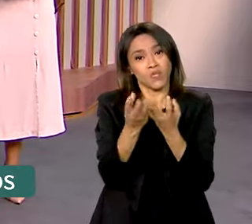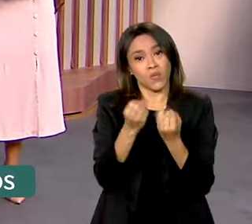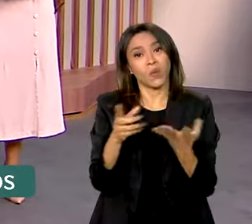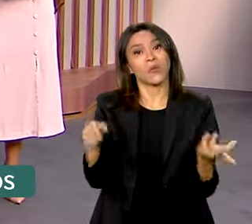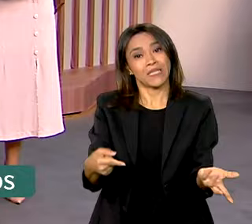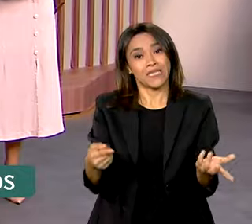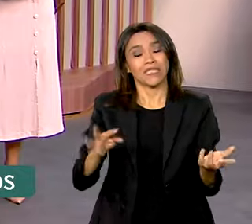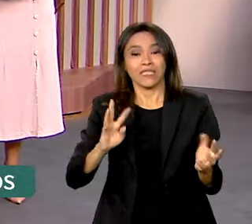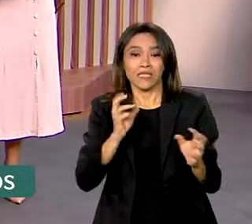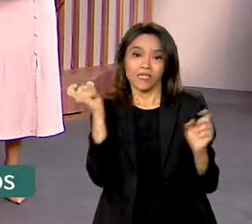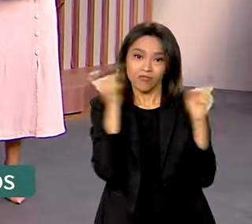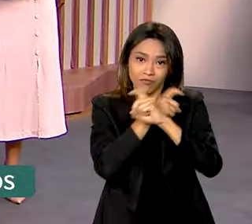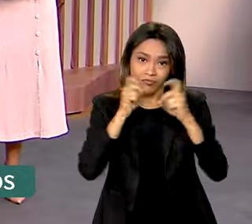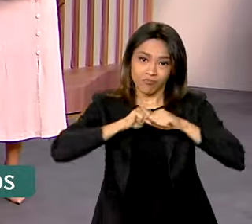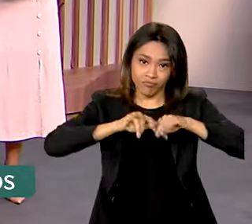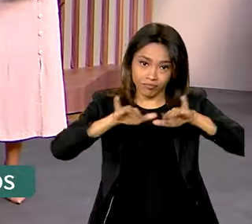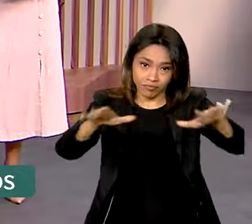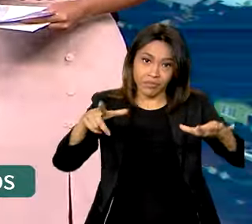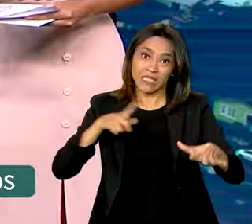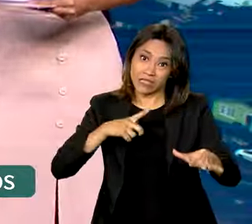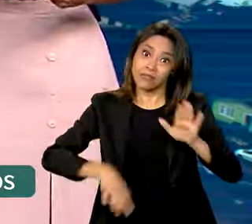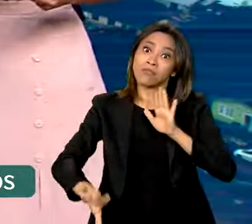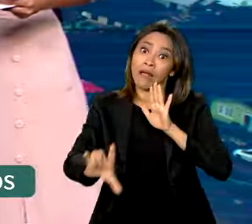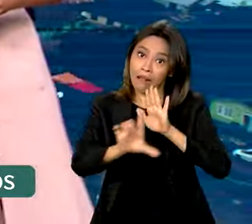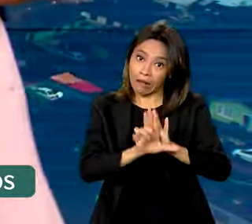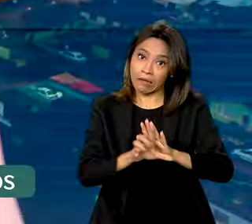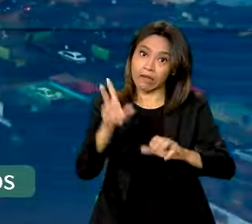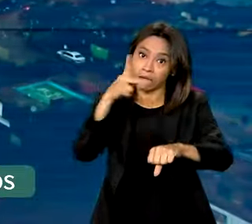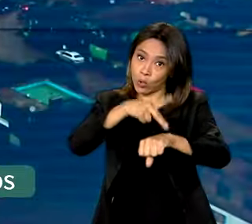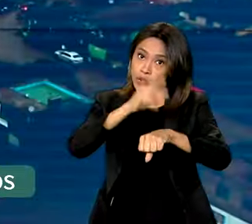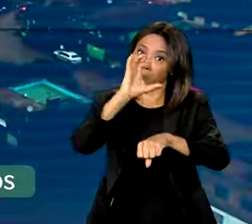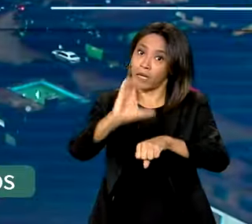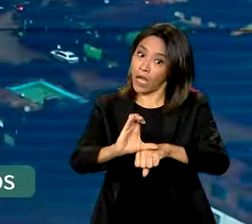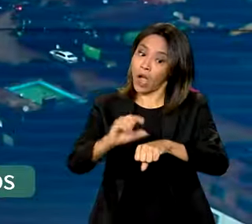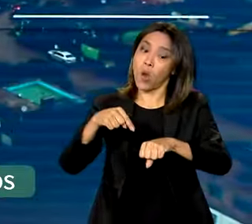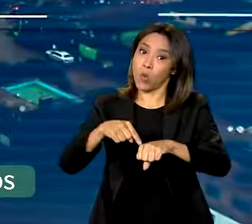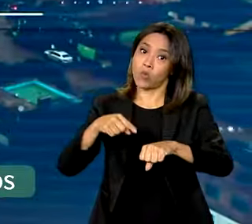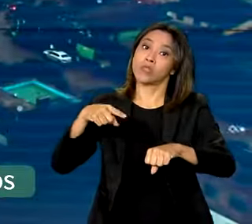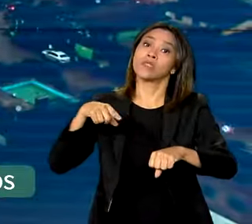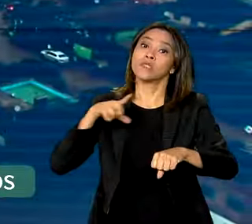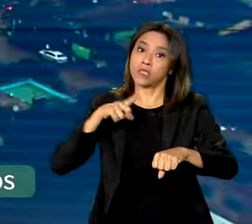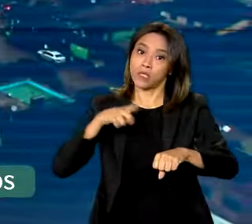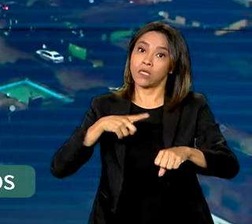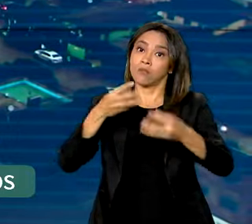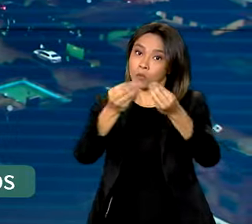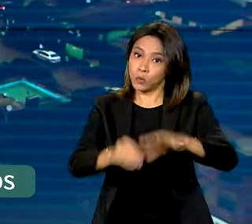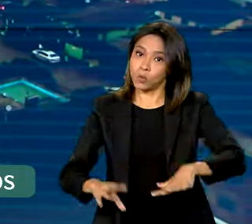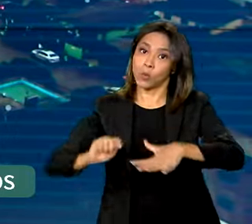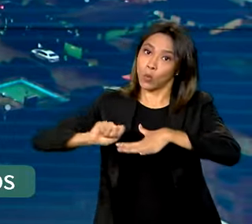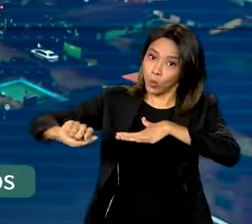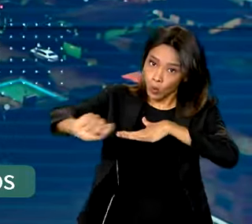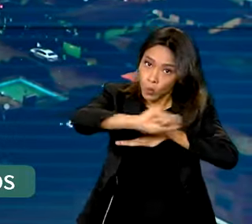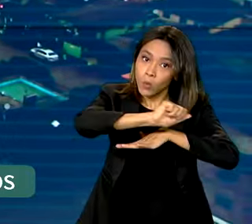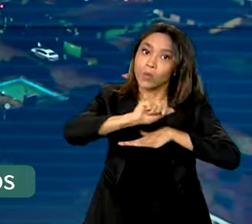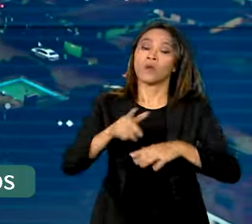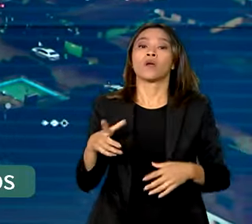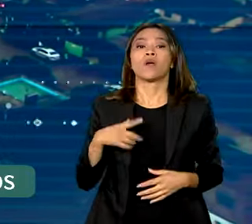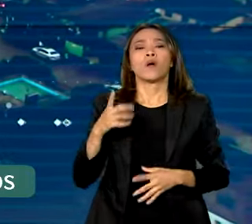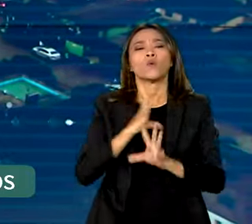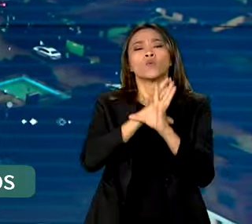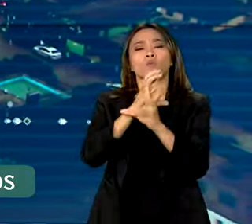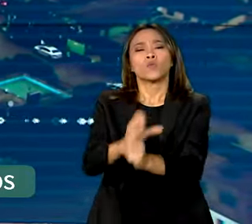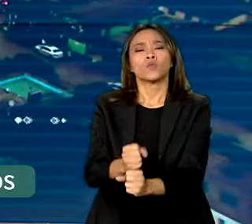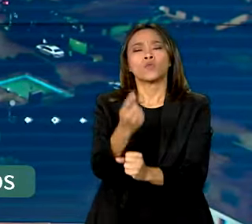previstas no Código Penal. Essa ajuda prevê o pagamento em parcela única de 5.100 reais